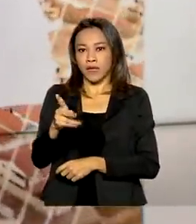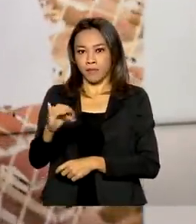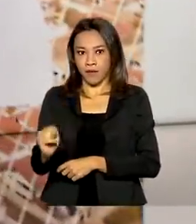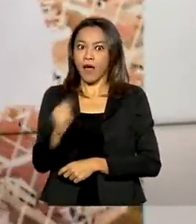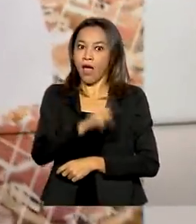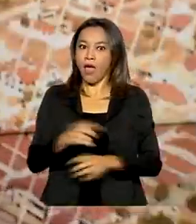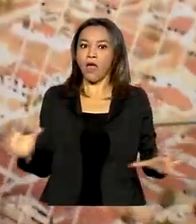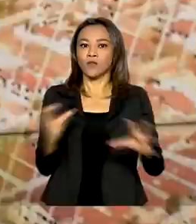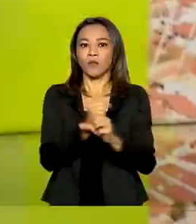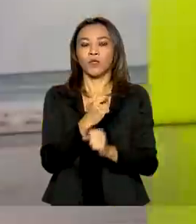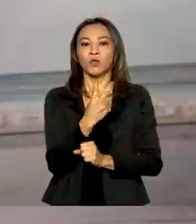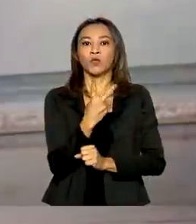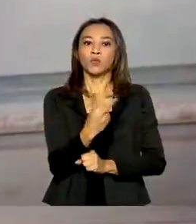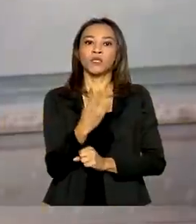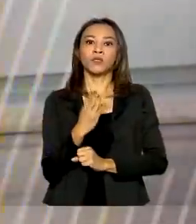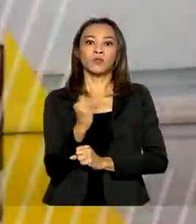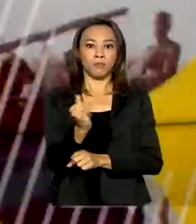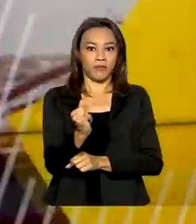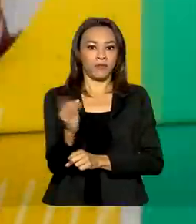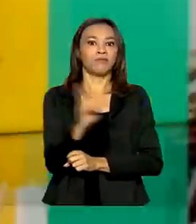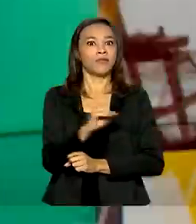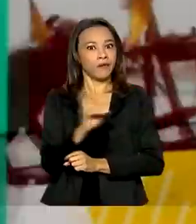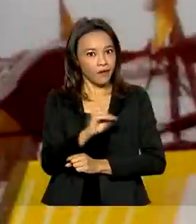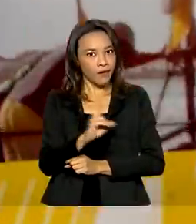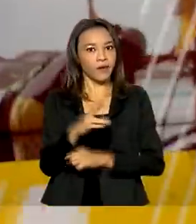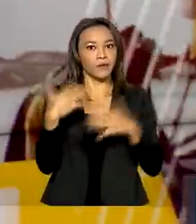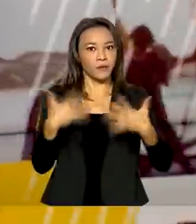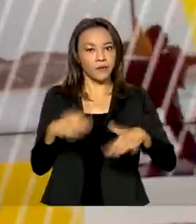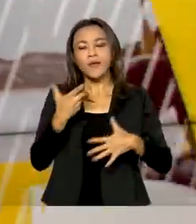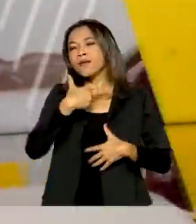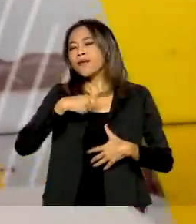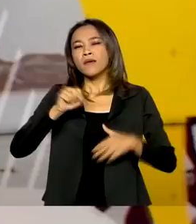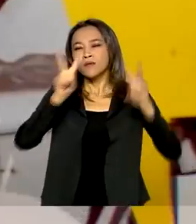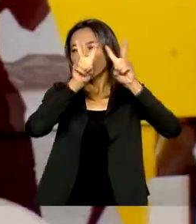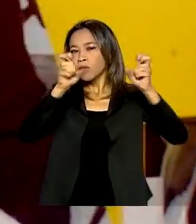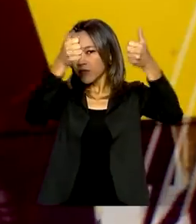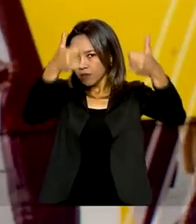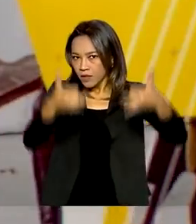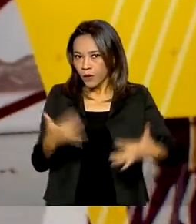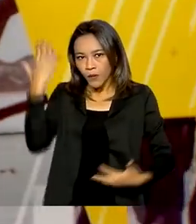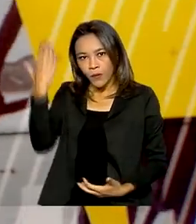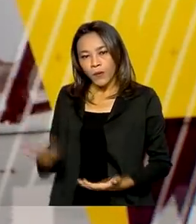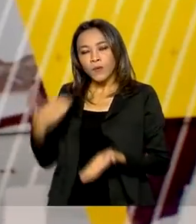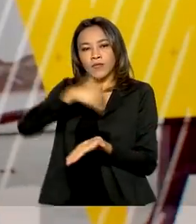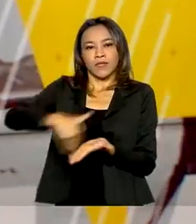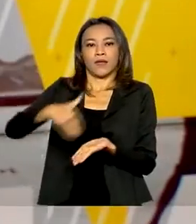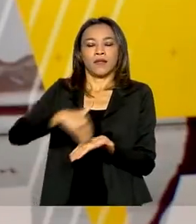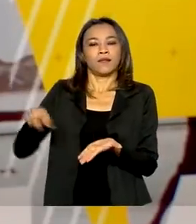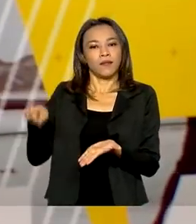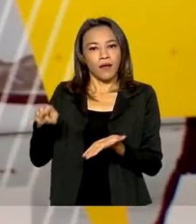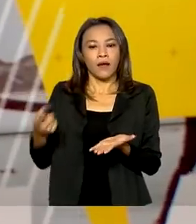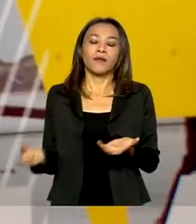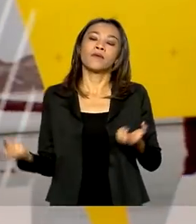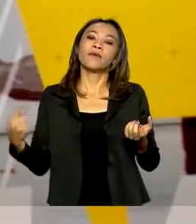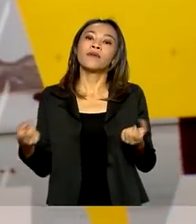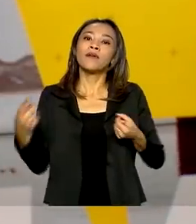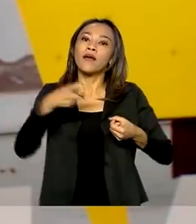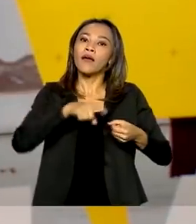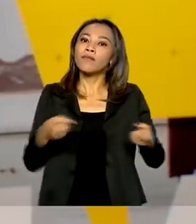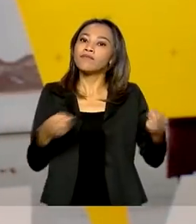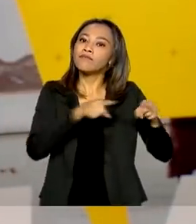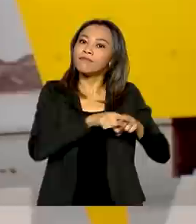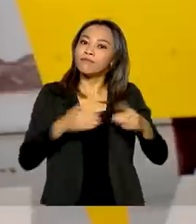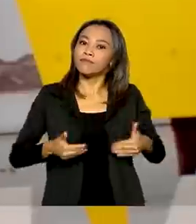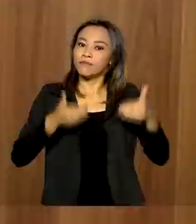em investimentos. Quem falou sobre esse assunto no programa Voz do Brasil foi o secretário executivo adjunto do Ministério de Minas e Energia,